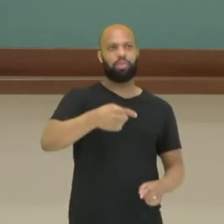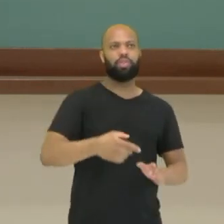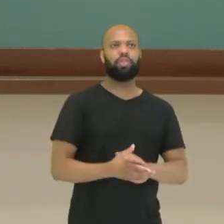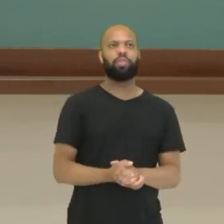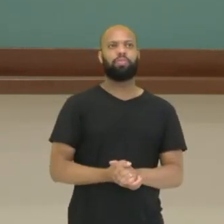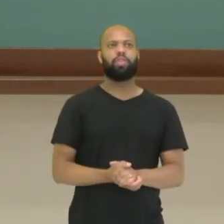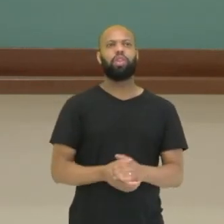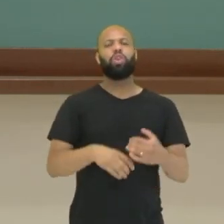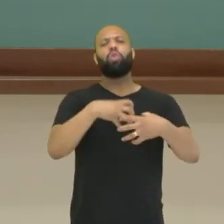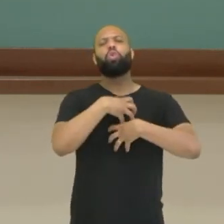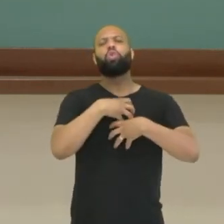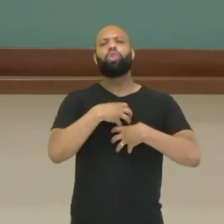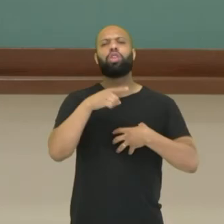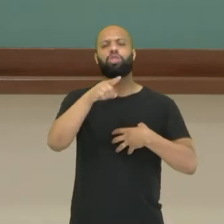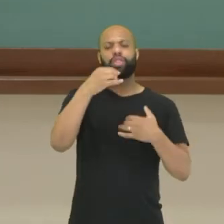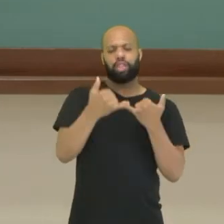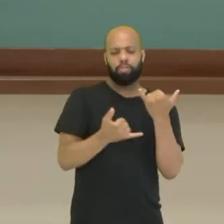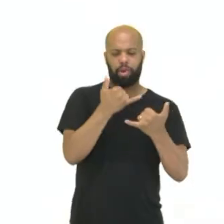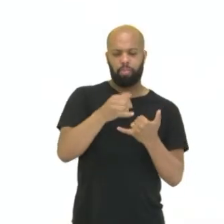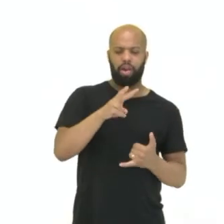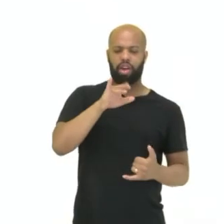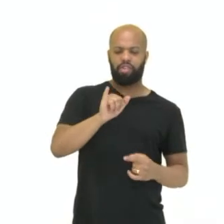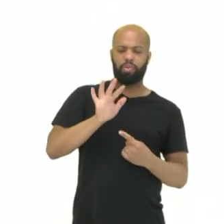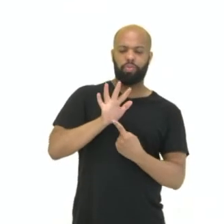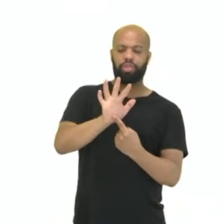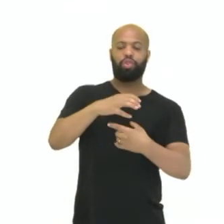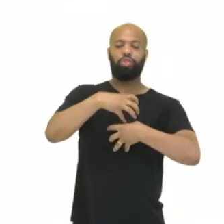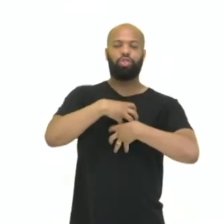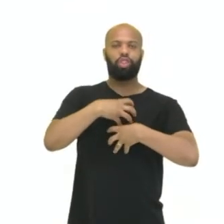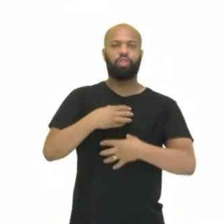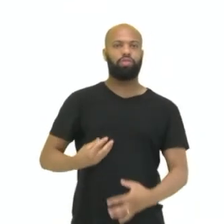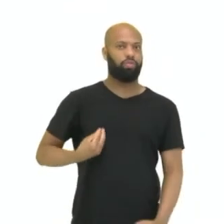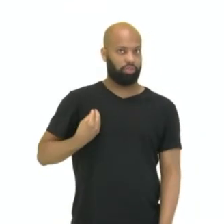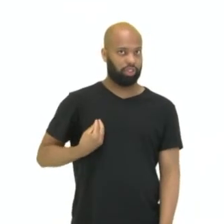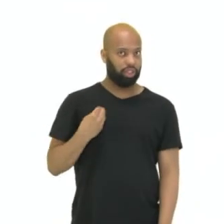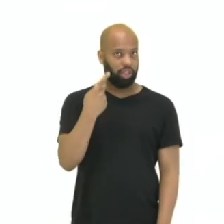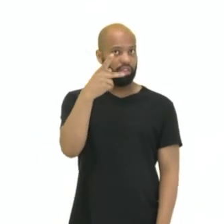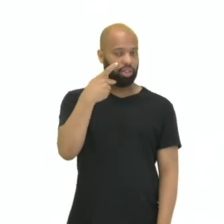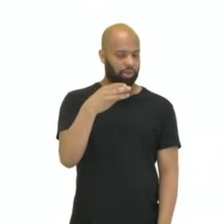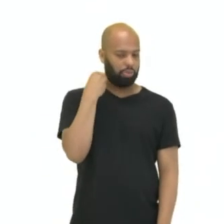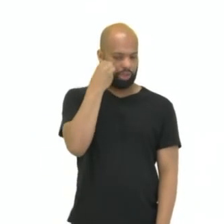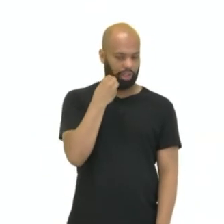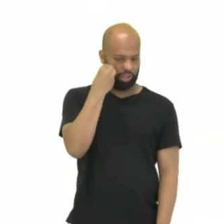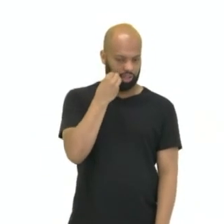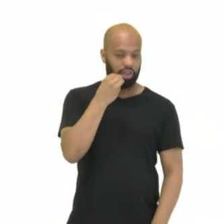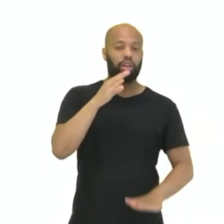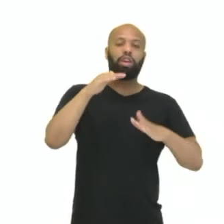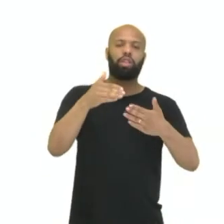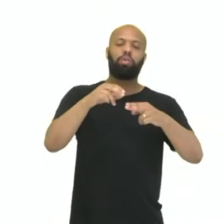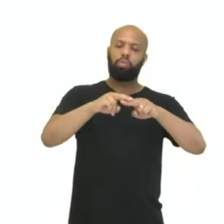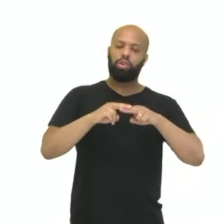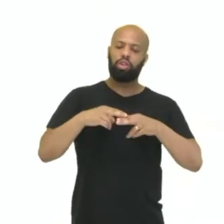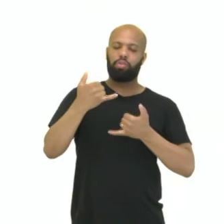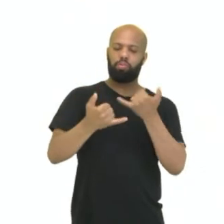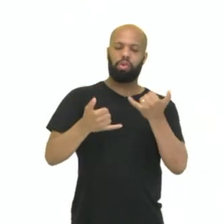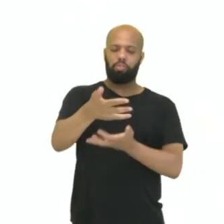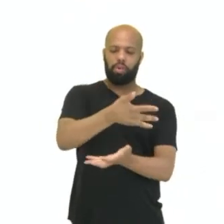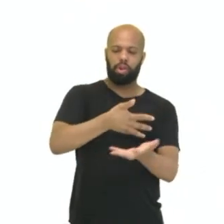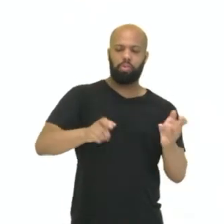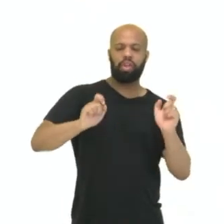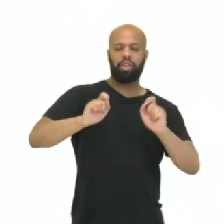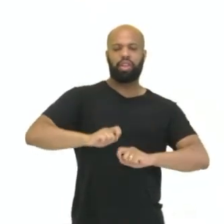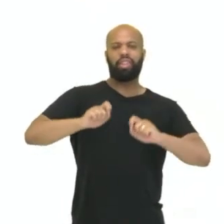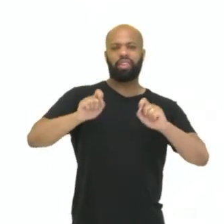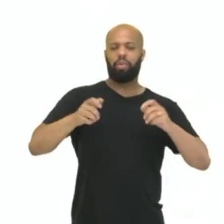A maneira como você joga irá refletir na maneira de encarar a vida. Portanto, um jogo cooperativo pode proporcionar muito